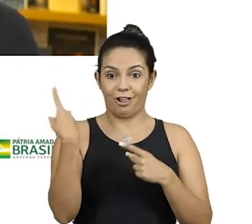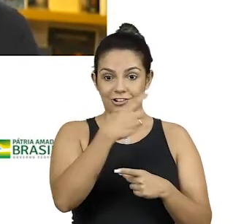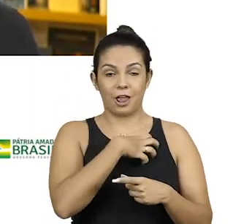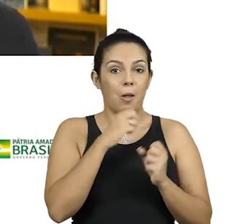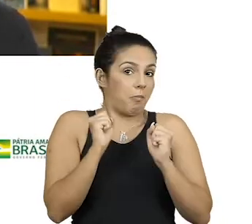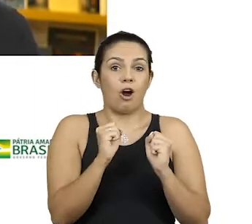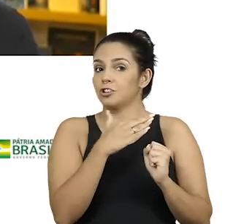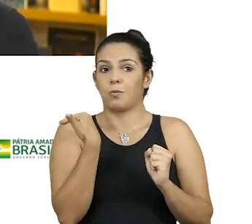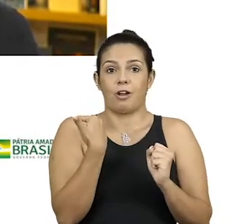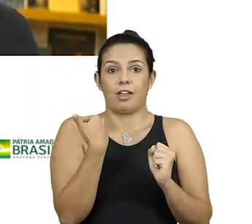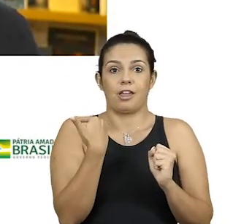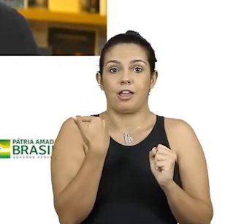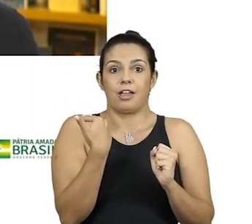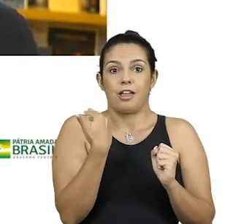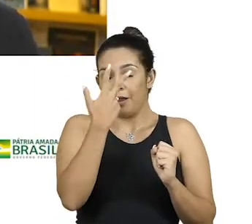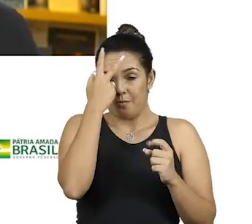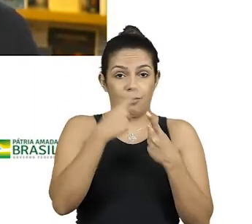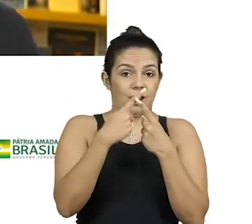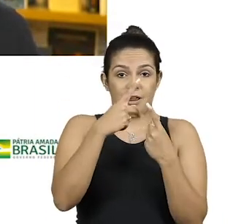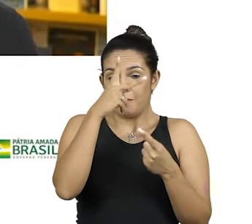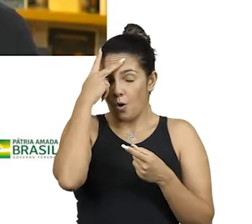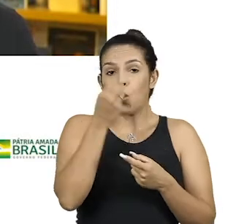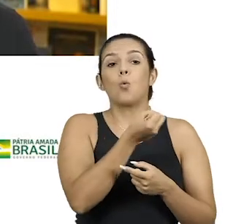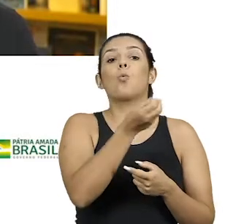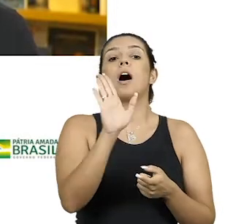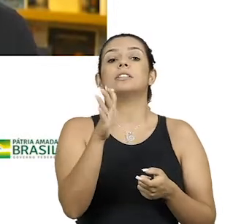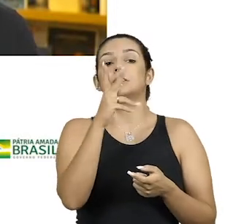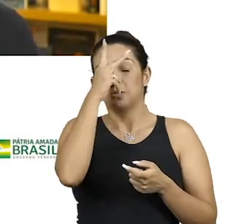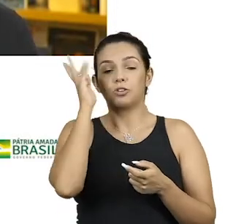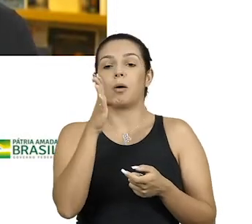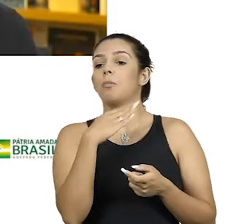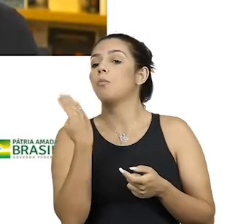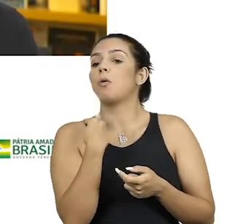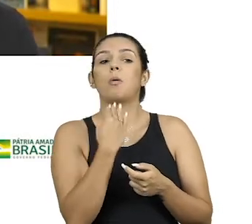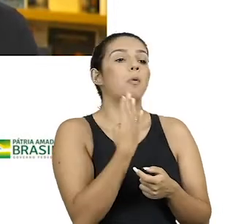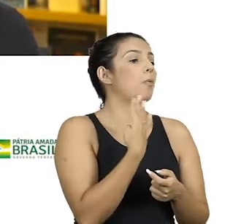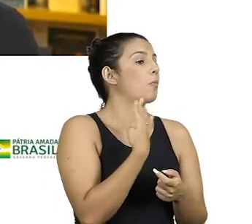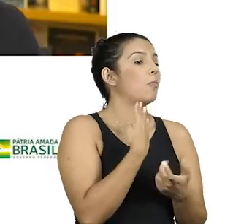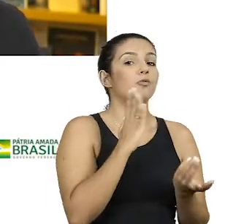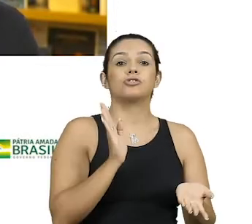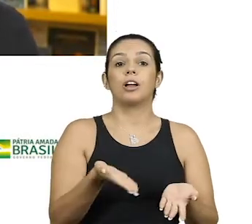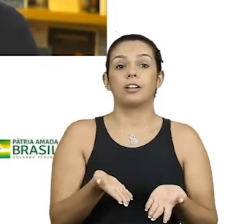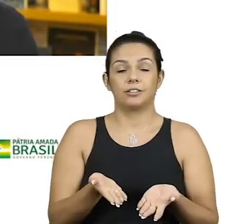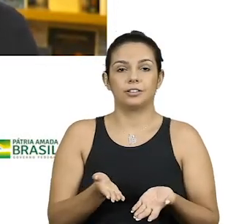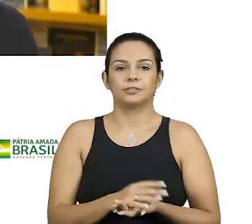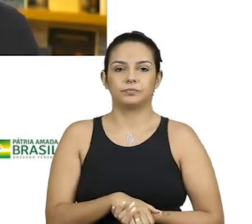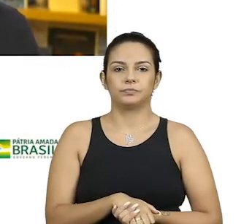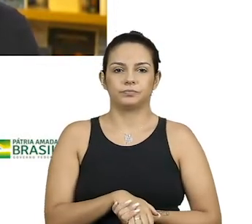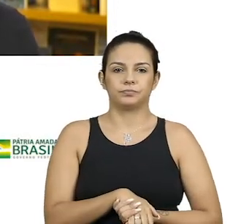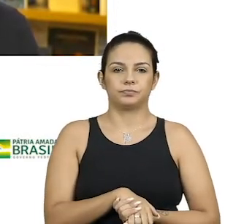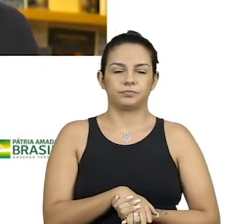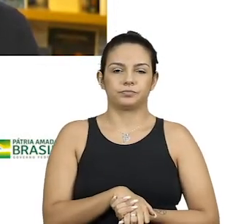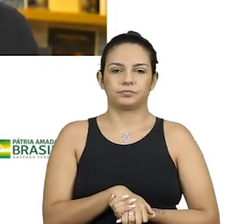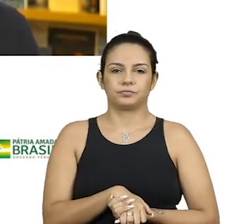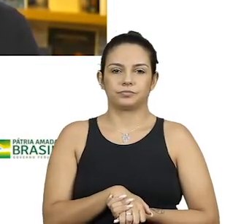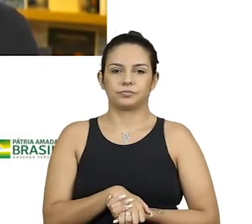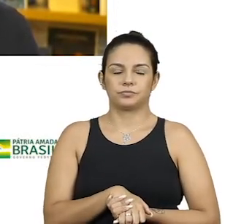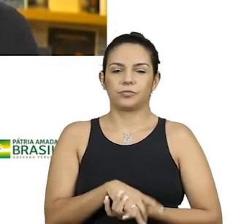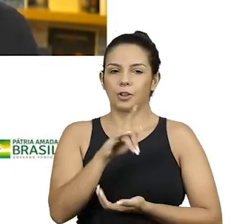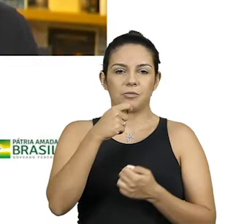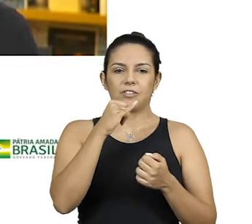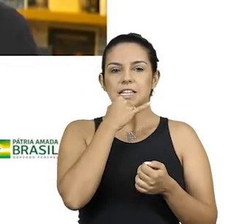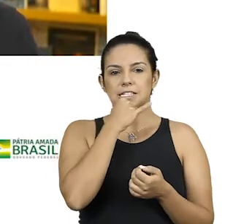usar o... Quantas pessoas amigas já se foram? Não preciso nem fazer exemplo.